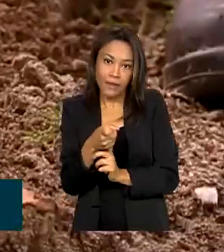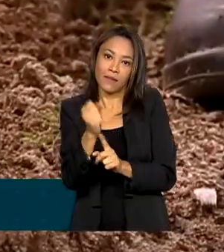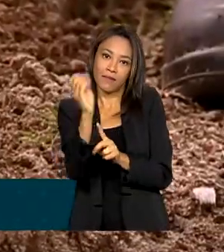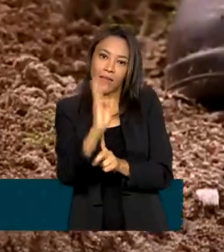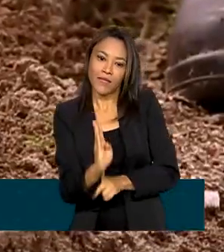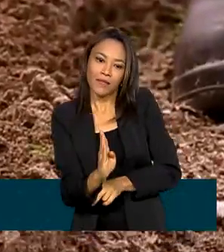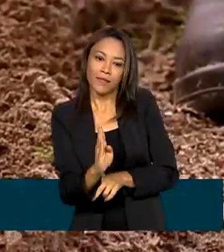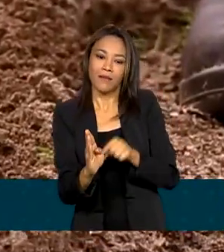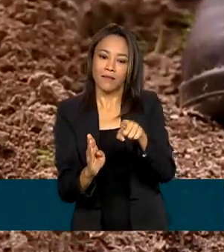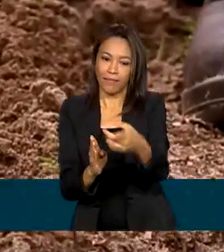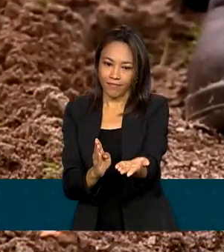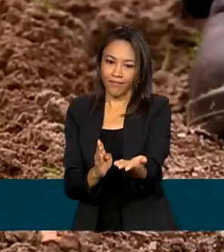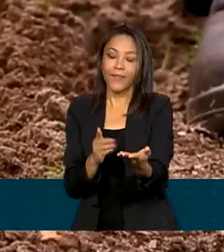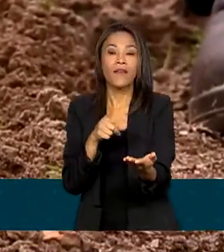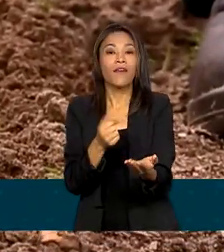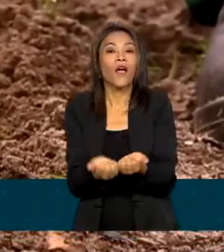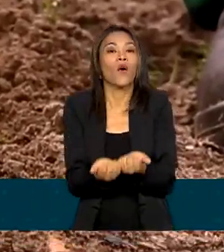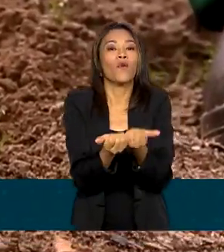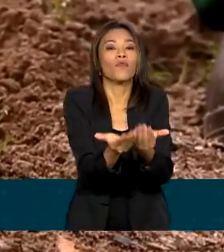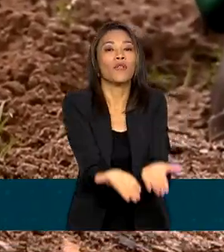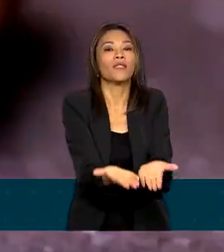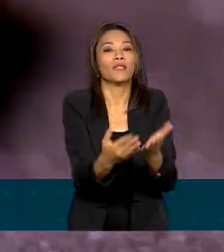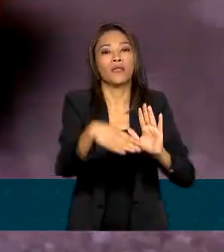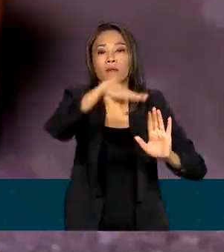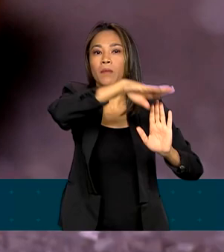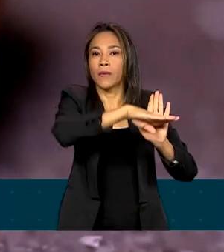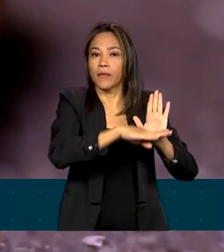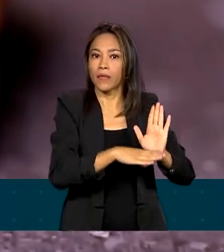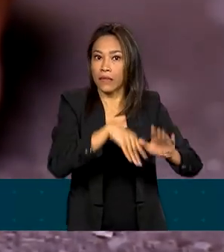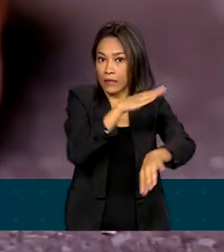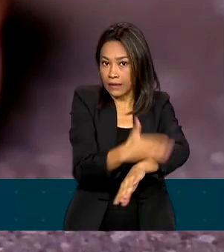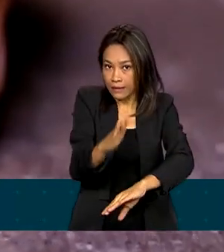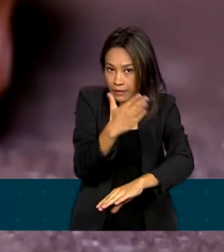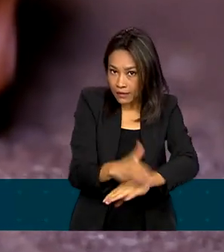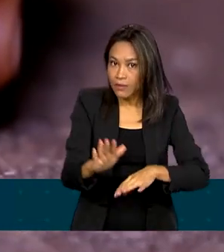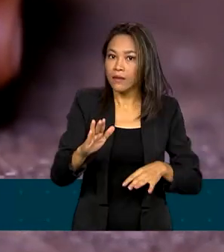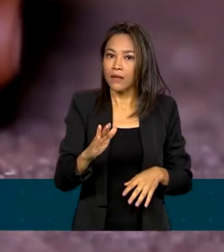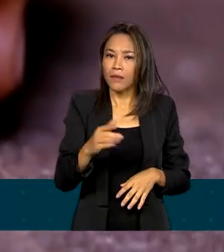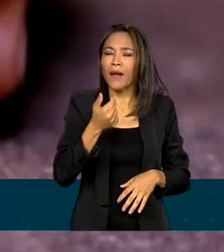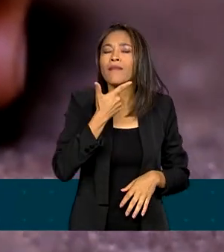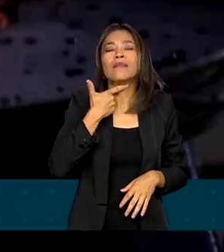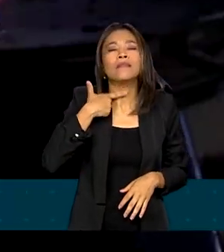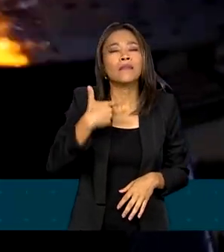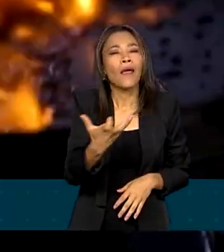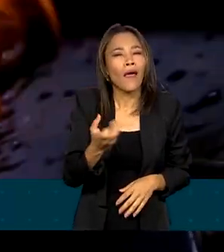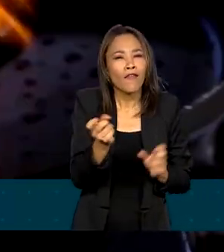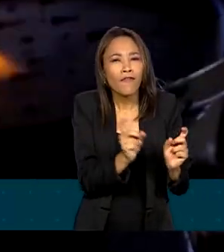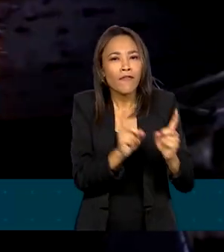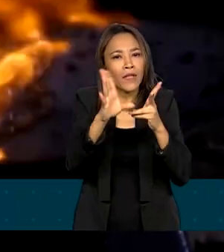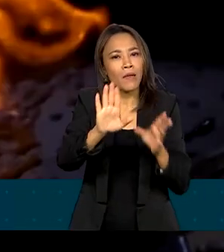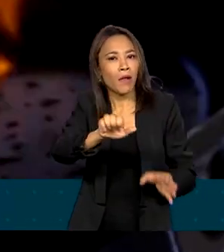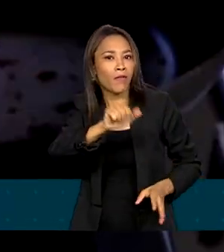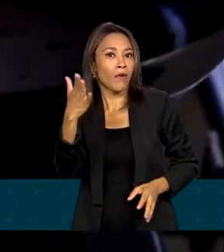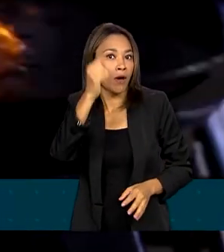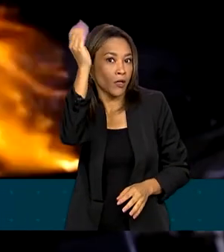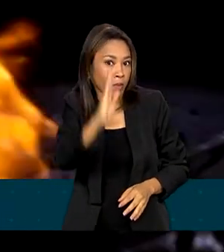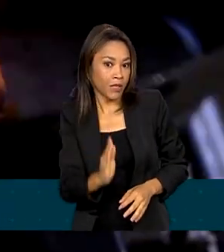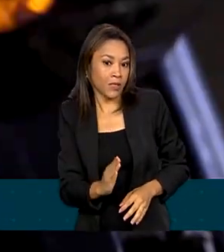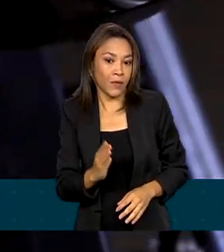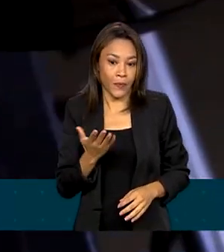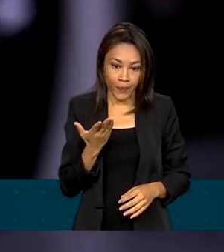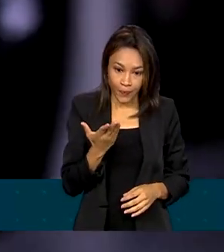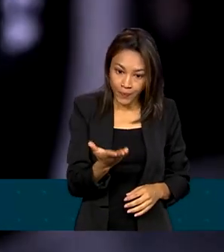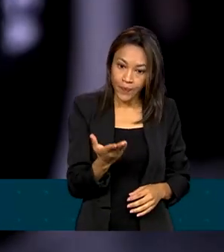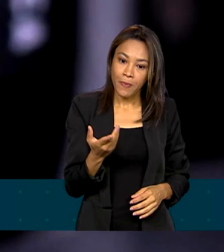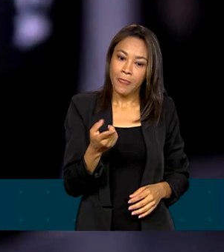e Investimentos, que oferece programas de capacitação para quem deseja exportar. A Manioca, que